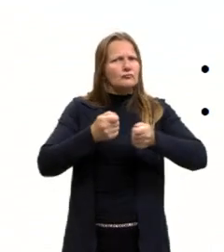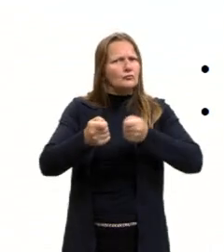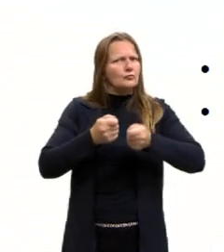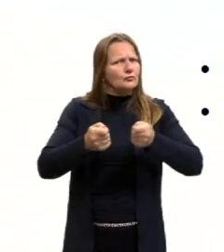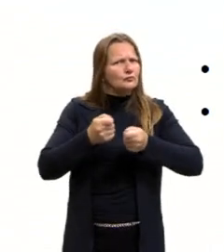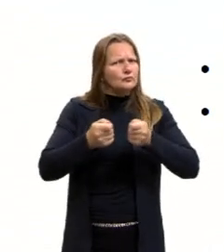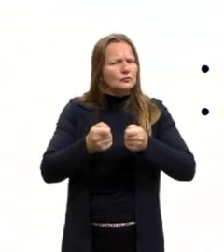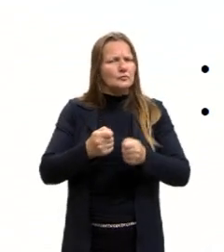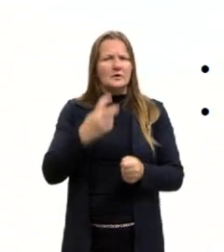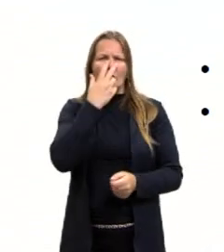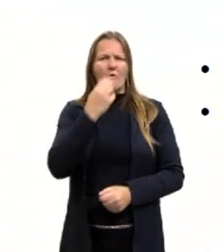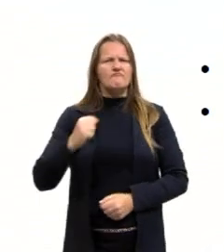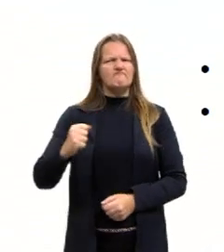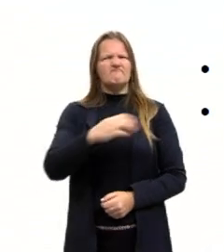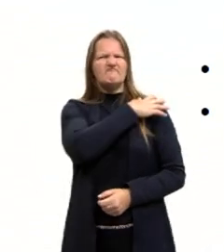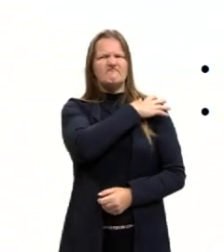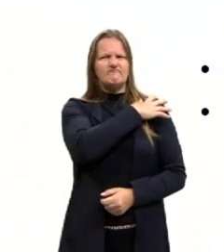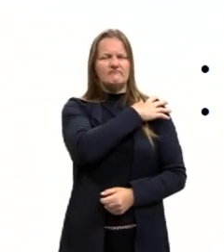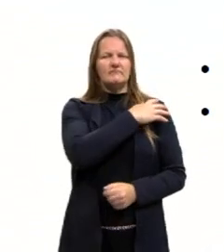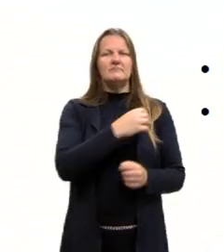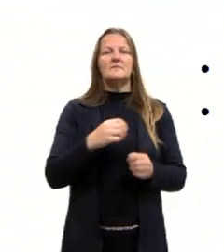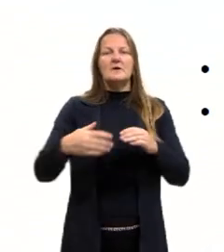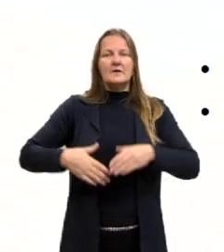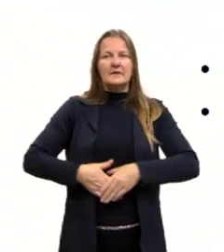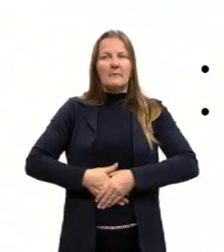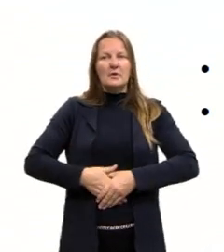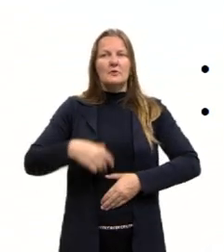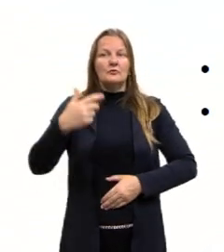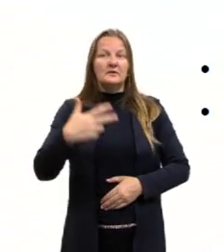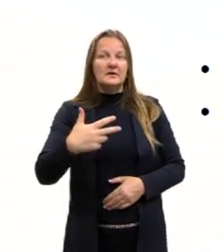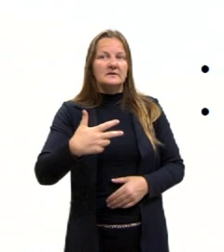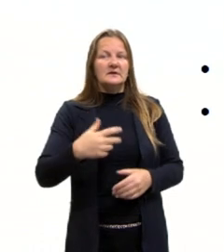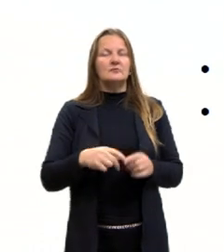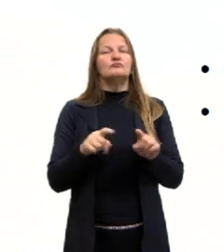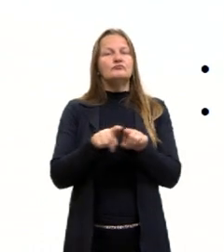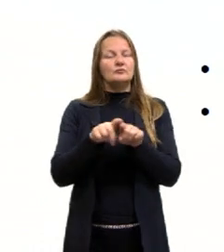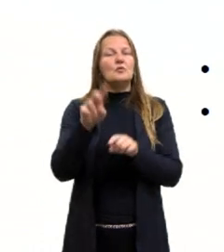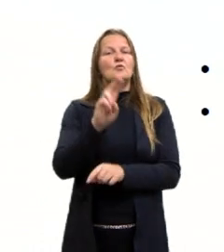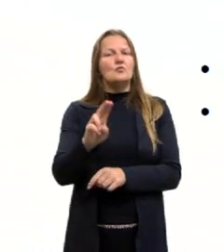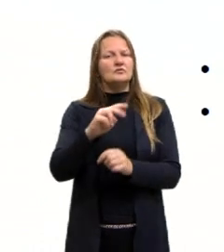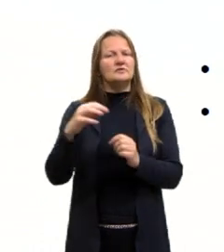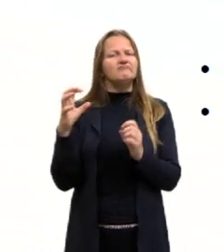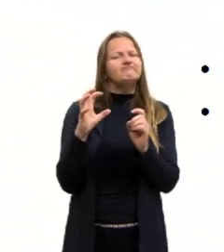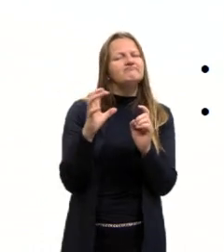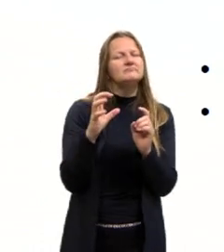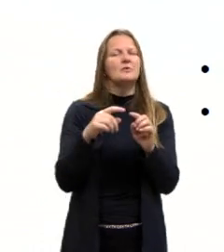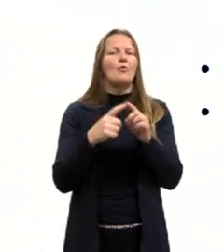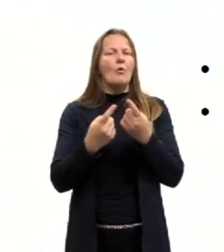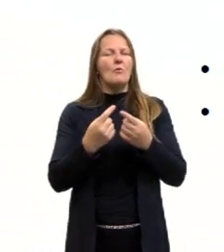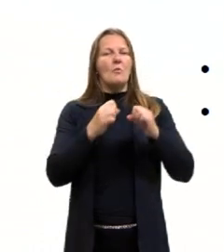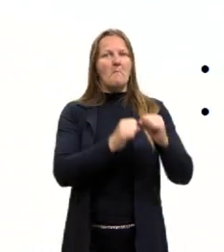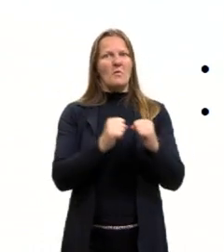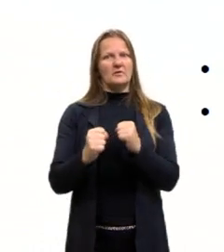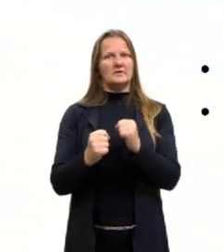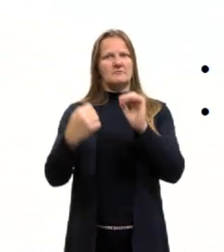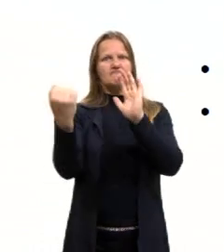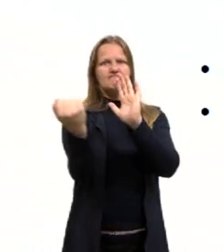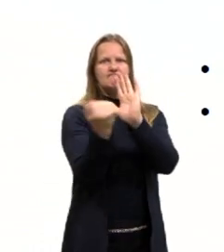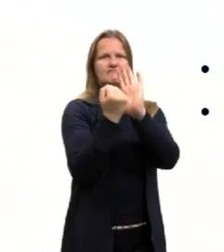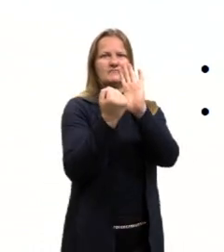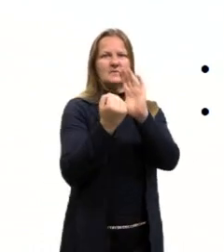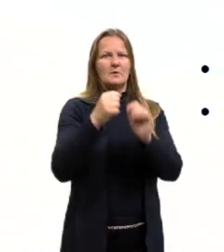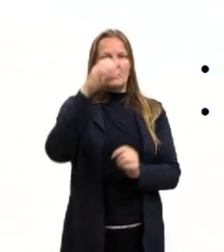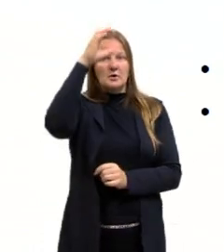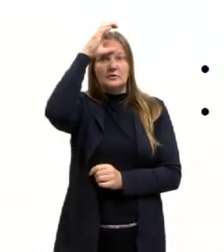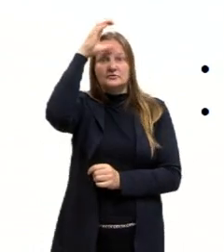espécie de uma ditadura. E o Napoleão III, obviamente, usa da influência, do poder simbólico do tio dele,